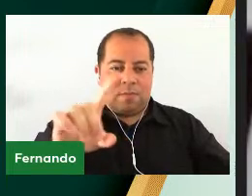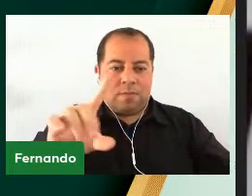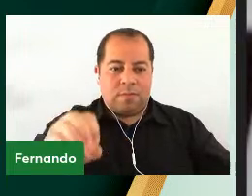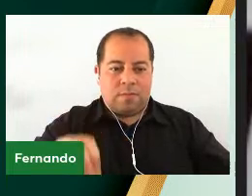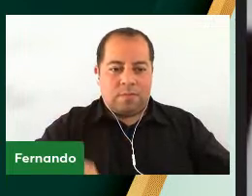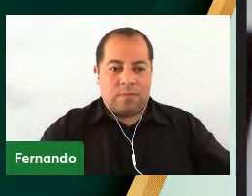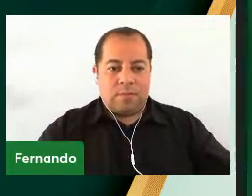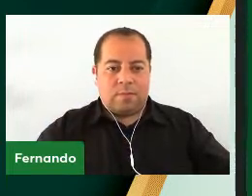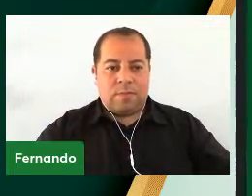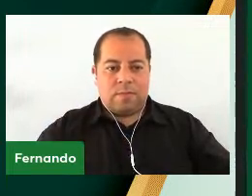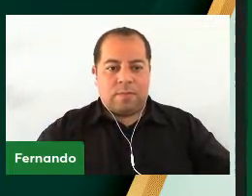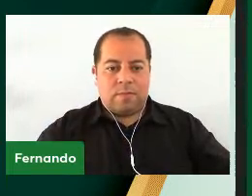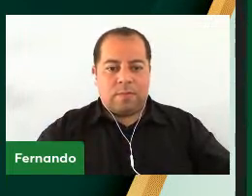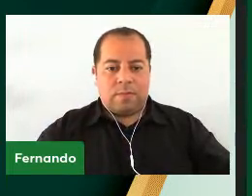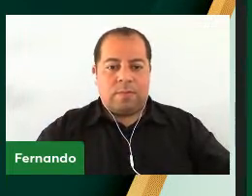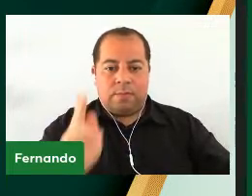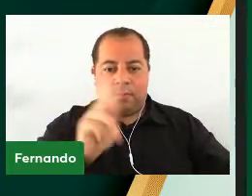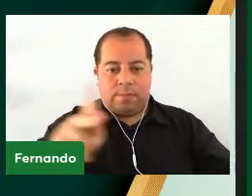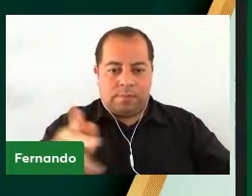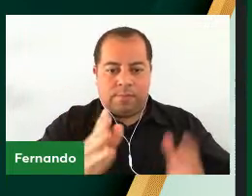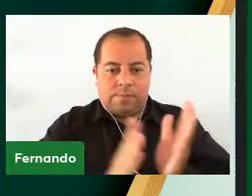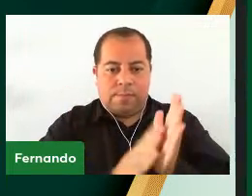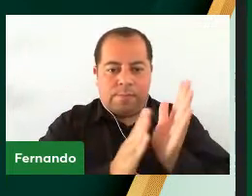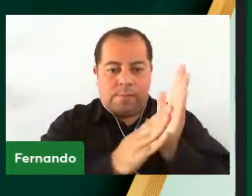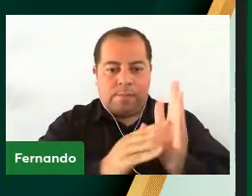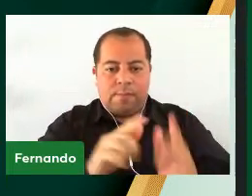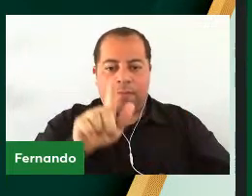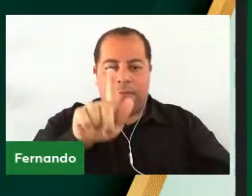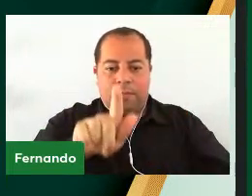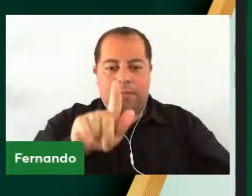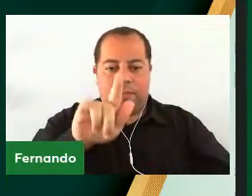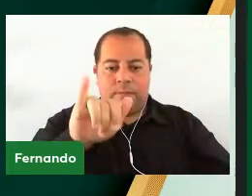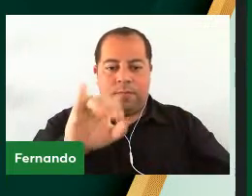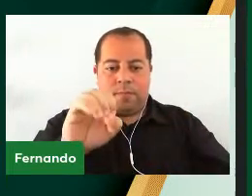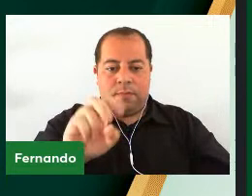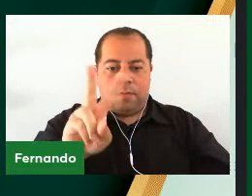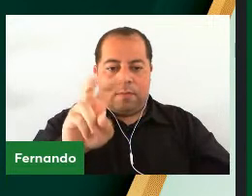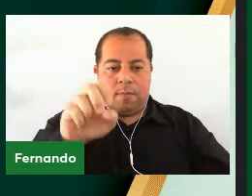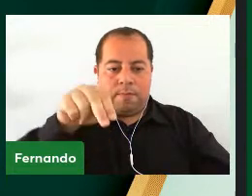Docente homenageado, professor Giovanni Taffarel Bergamin.